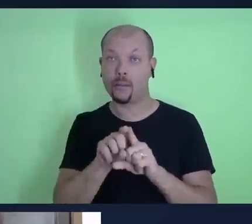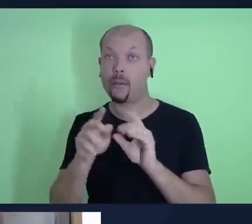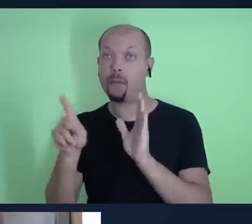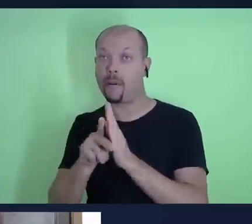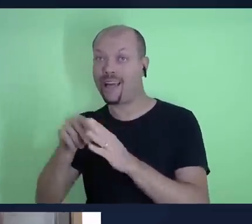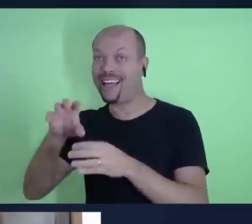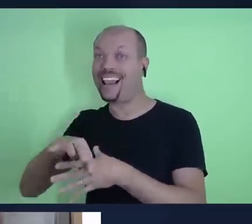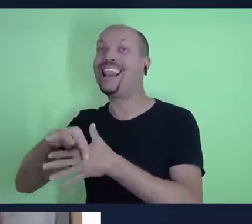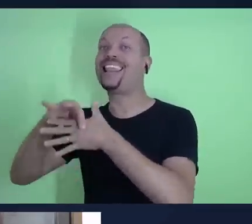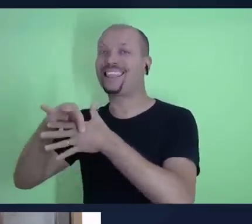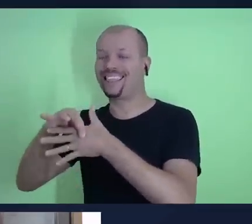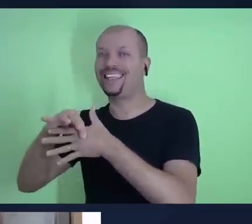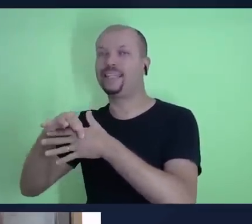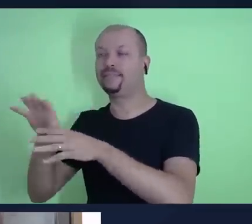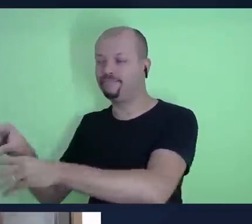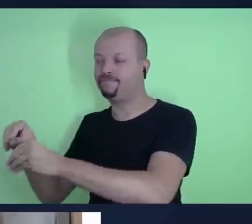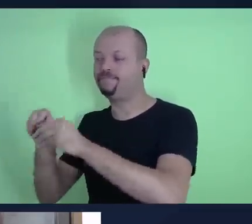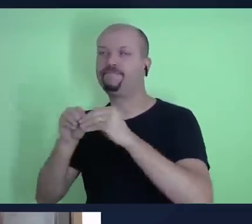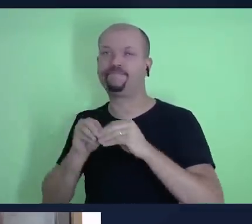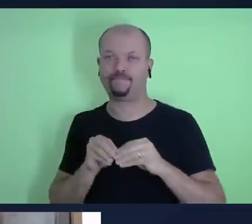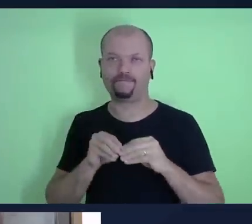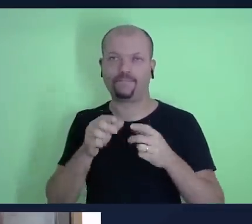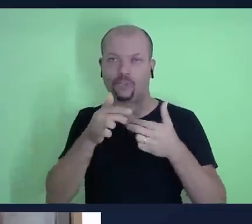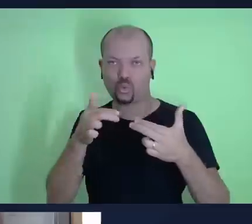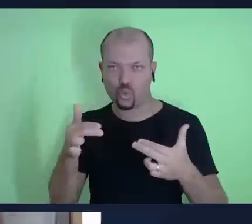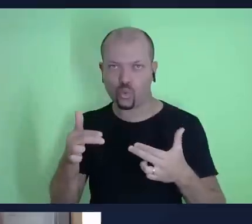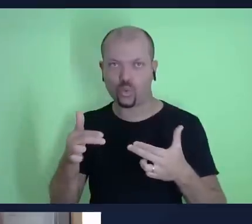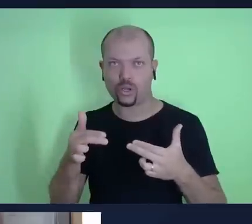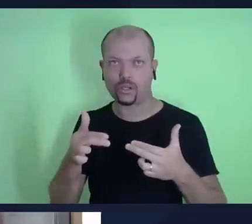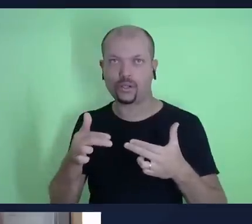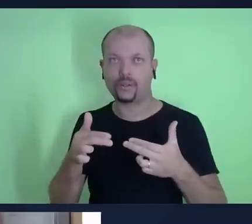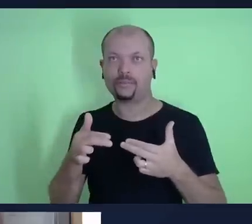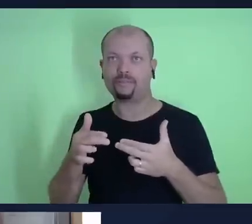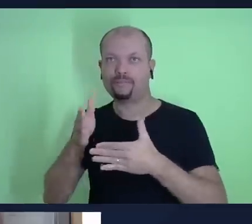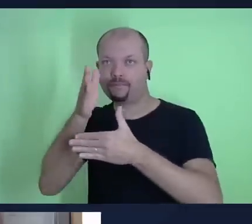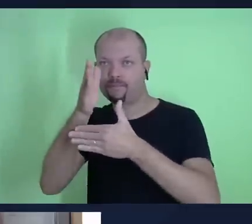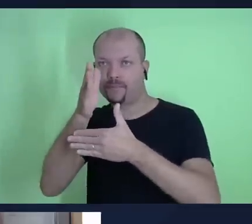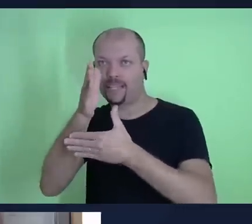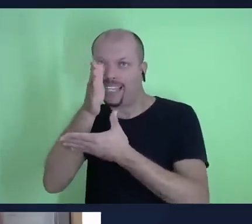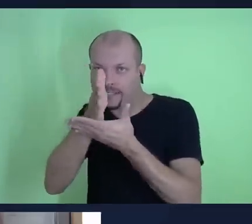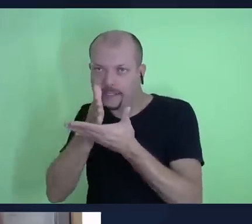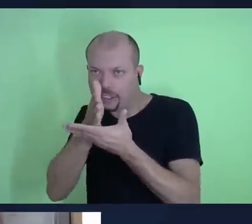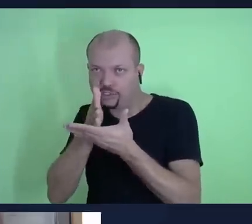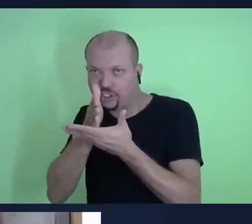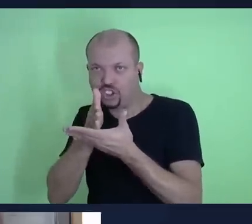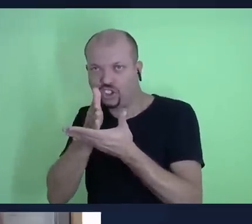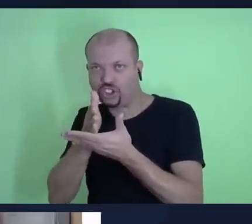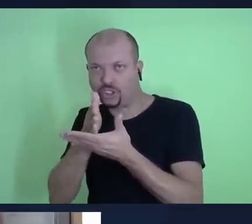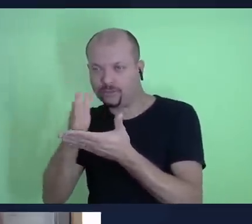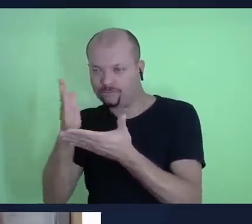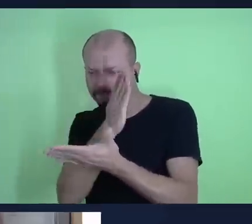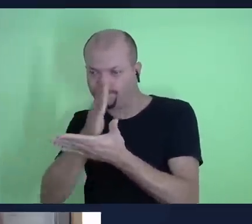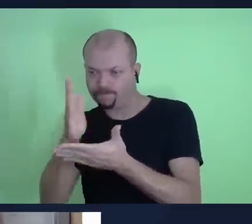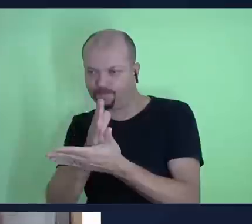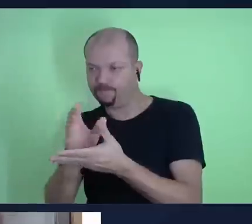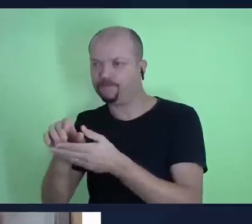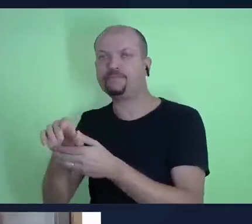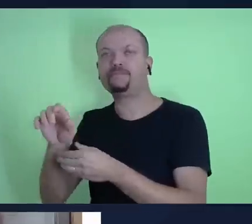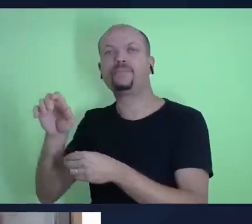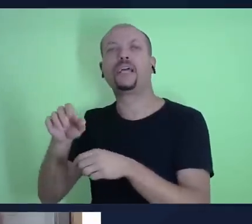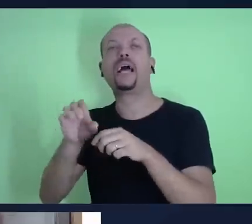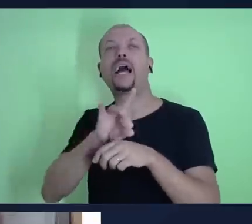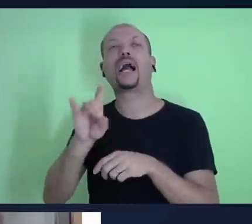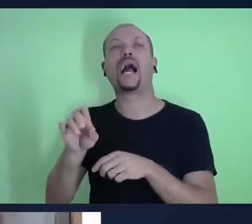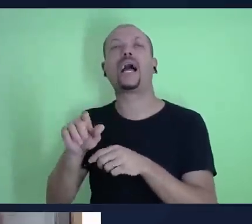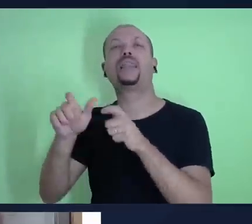recebiam esses bens e distribuíam equitativamente entre os levitas, para que os